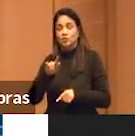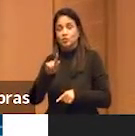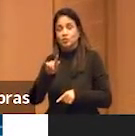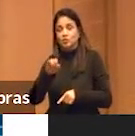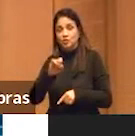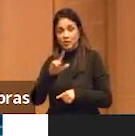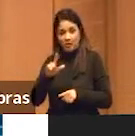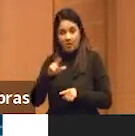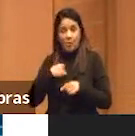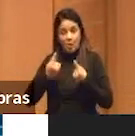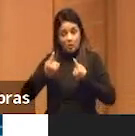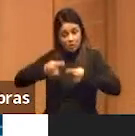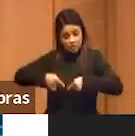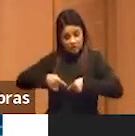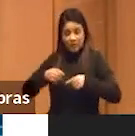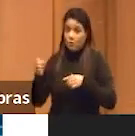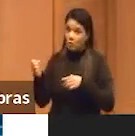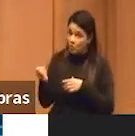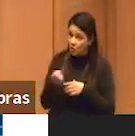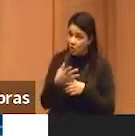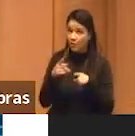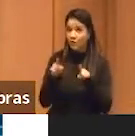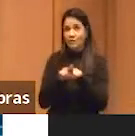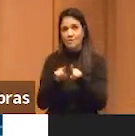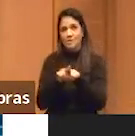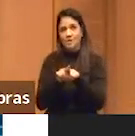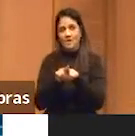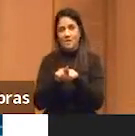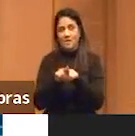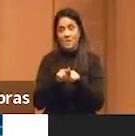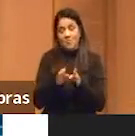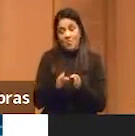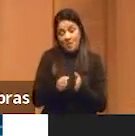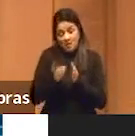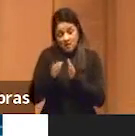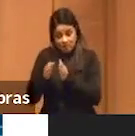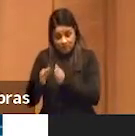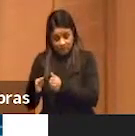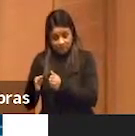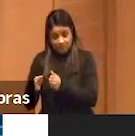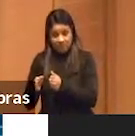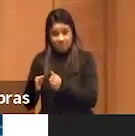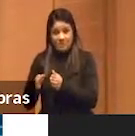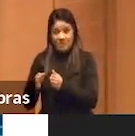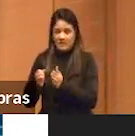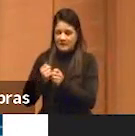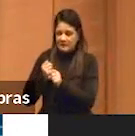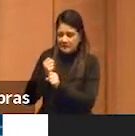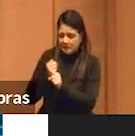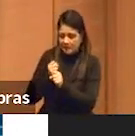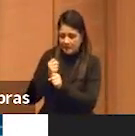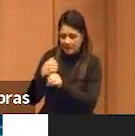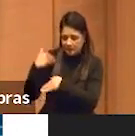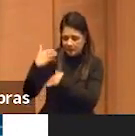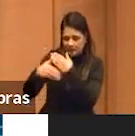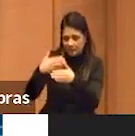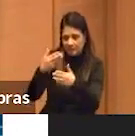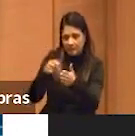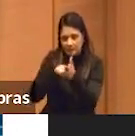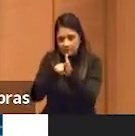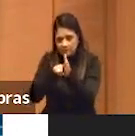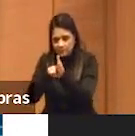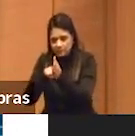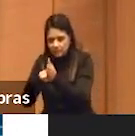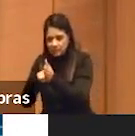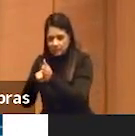mas um grande desafio ao mesmo tempo para nós. de um lado, porque, ao longo do tempo, todas as pesquisas vêm sendo